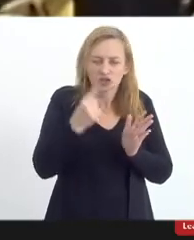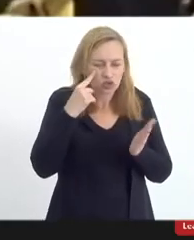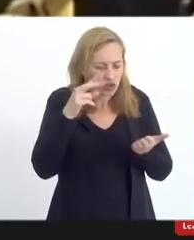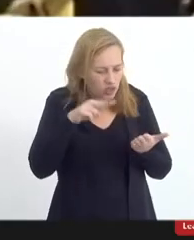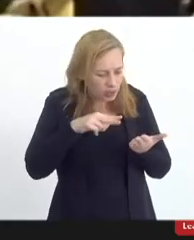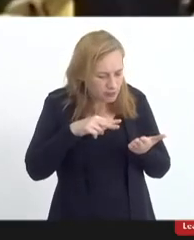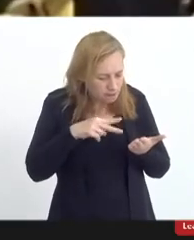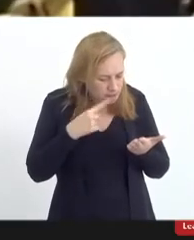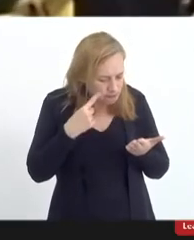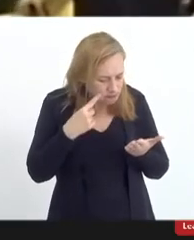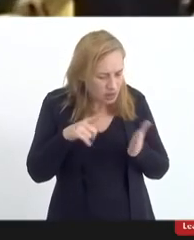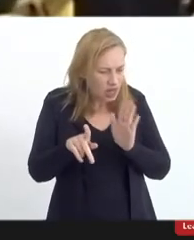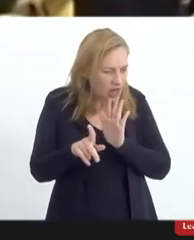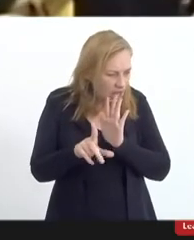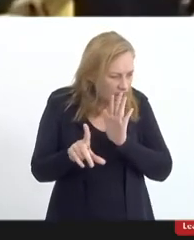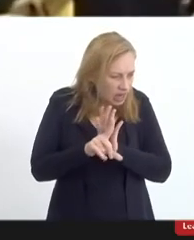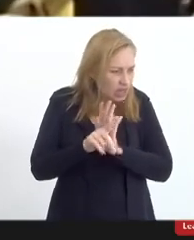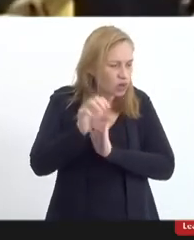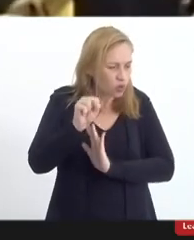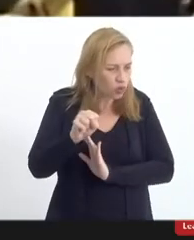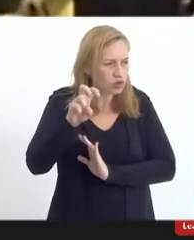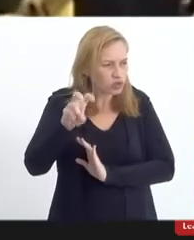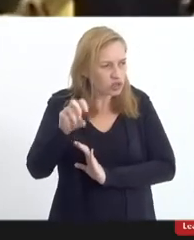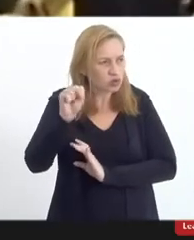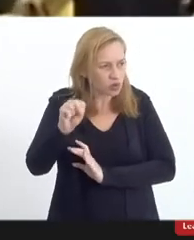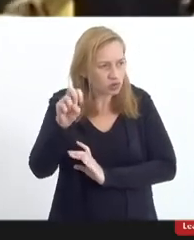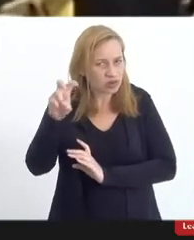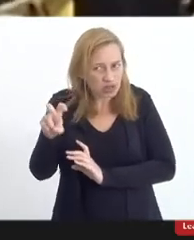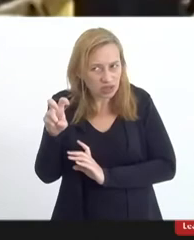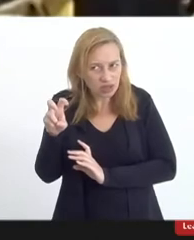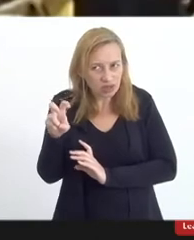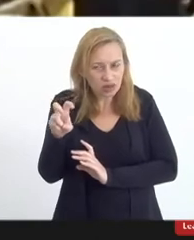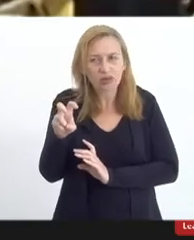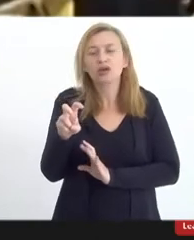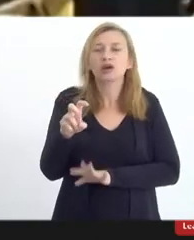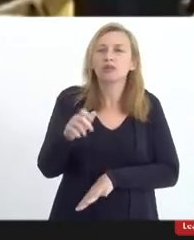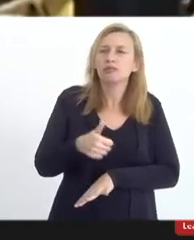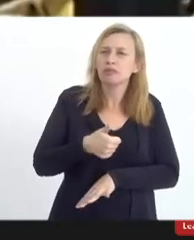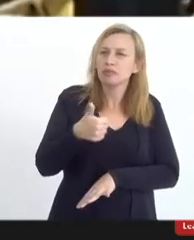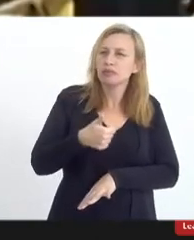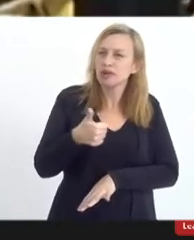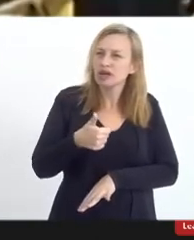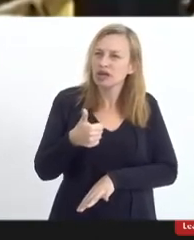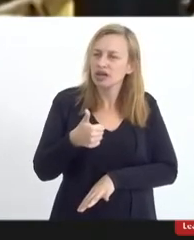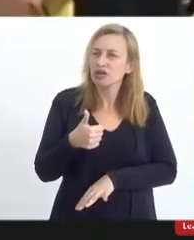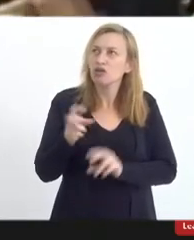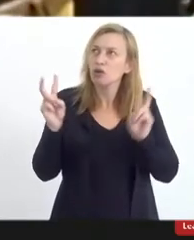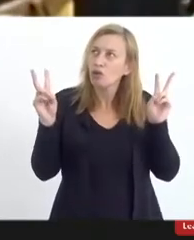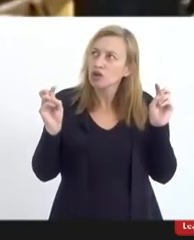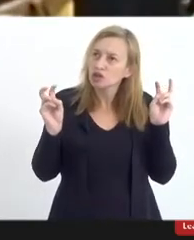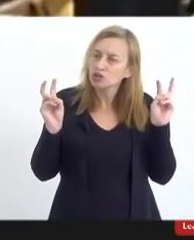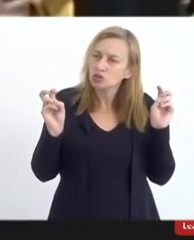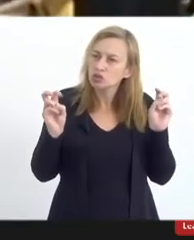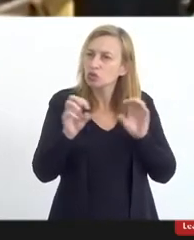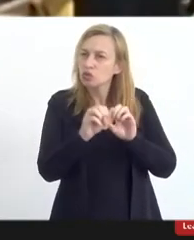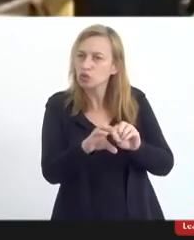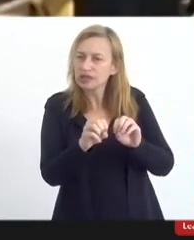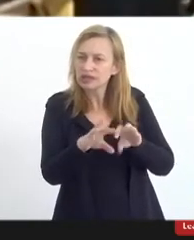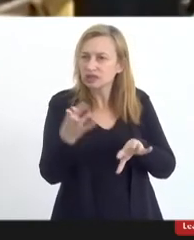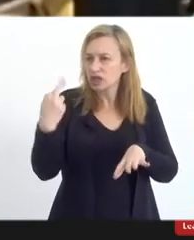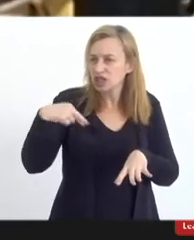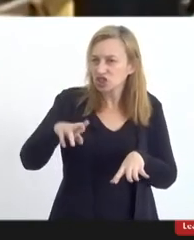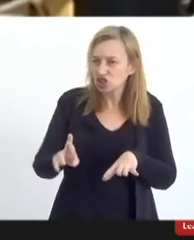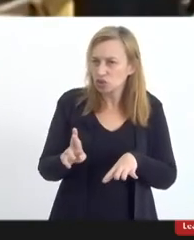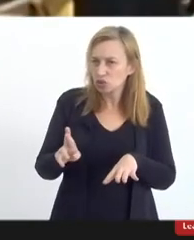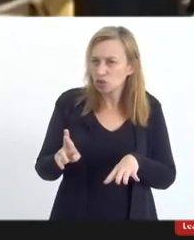aqui, a lei 8585, primeiro que a gente, que foi sobre a questão do ensino religioso